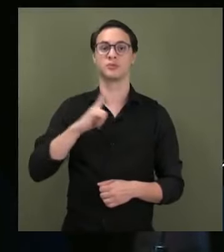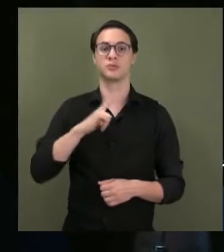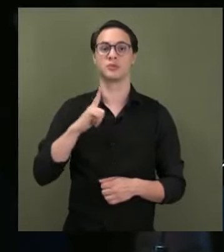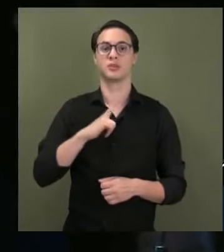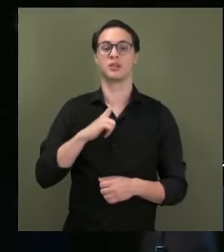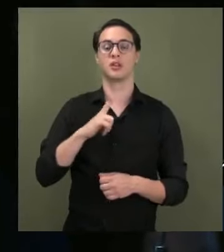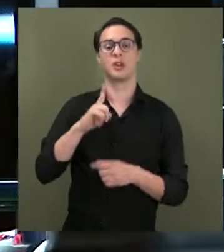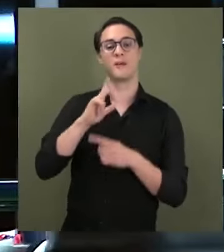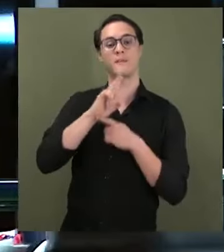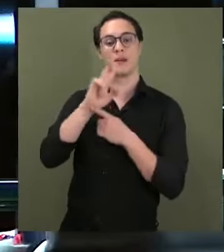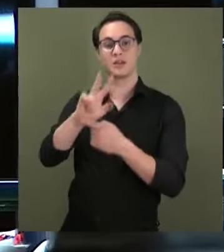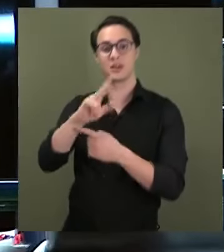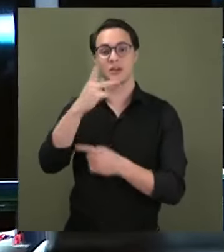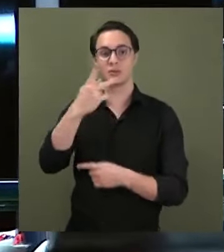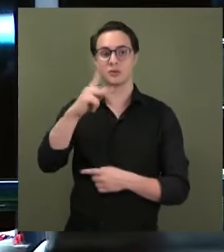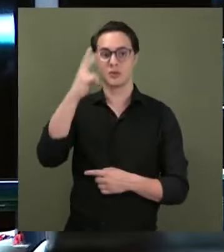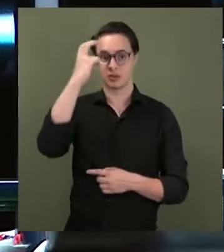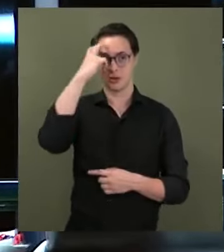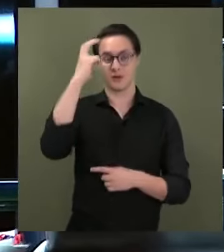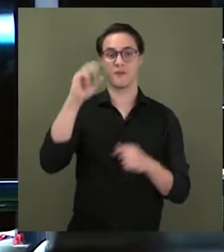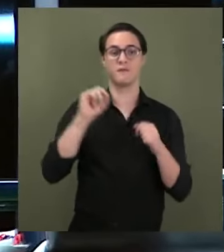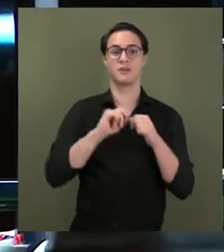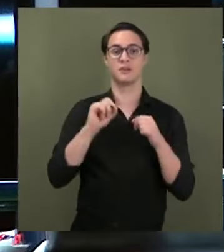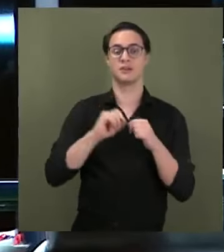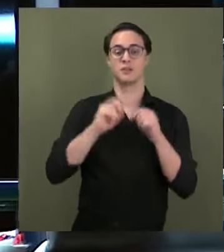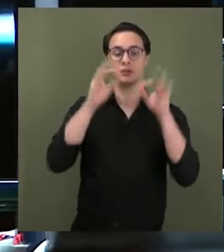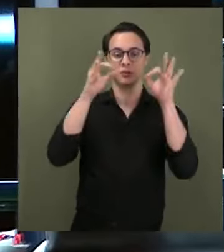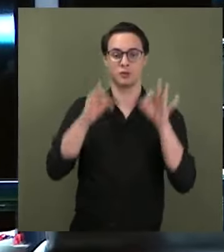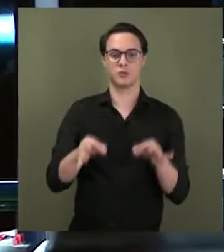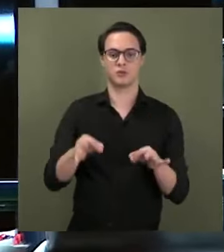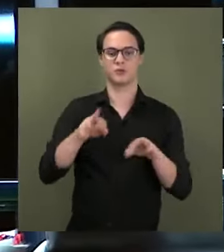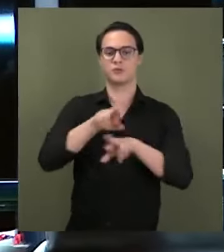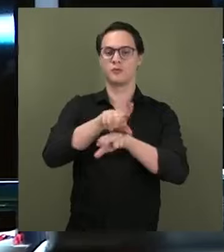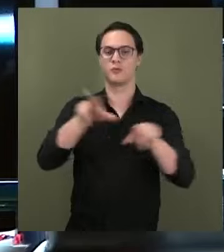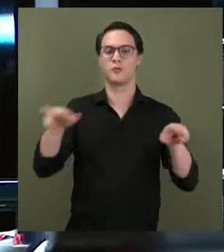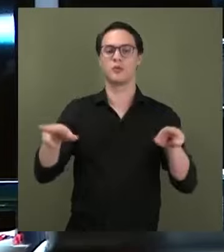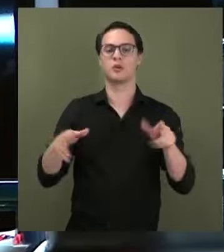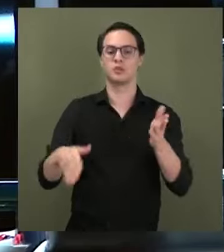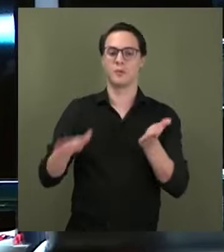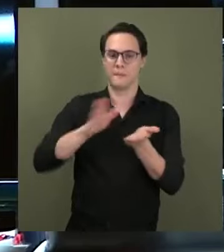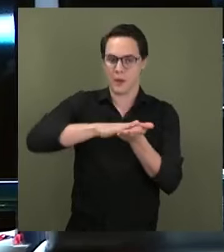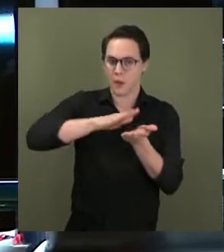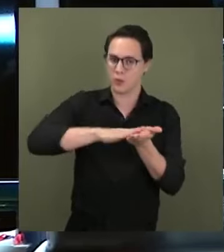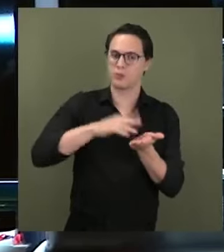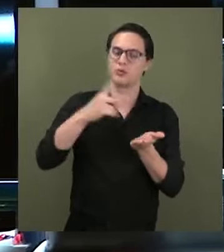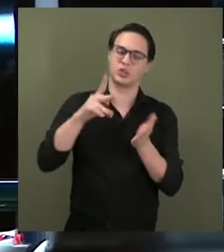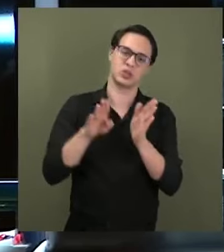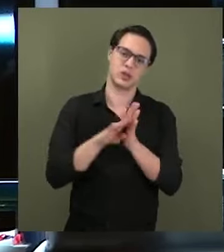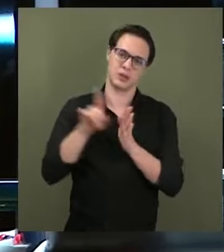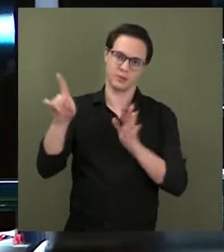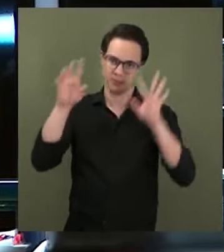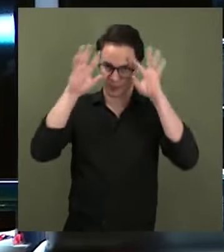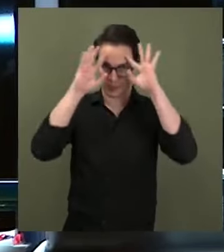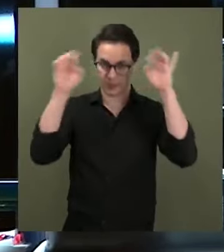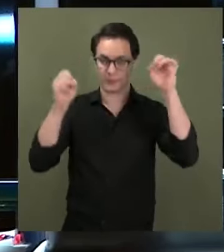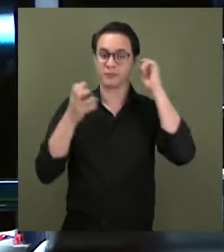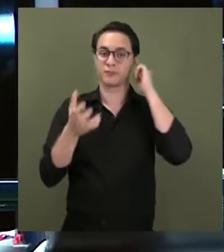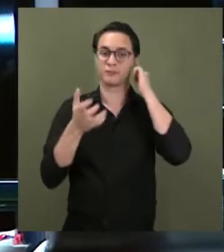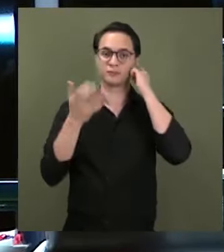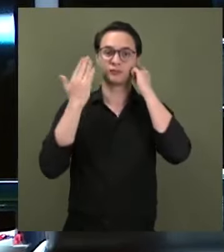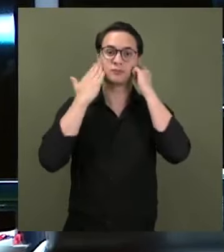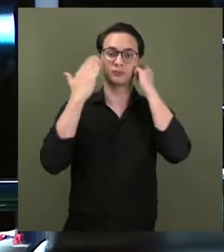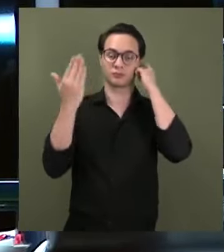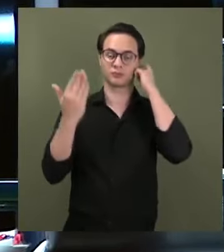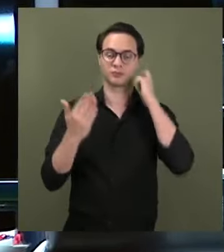inteligência para fazer justiça nos muitos casos que lhe chegarão no âmbito do Supremo Tribunal Federal. Eu quero agradecer